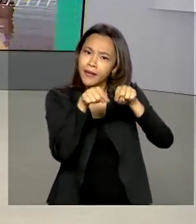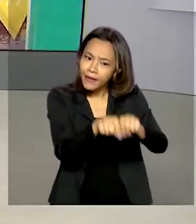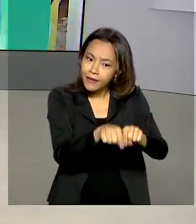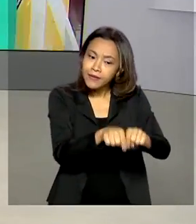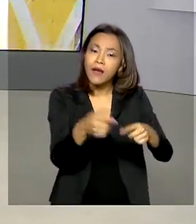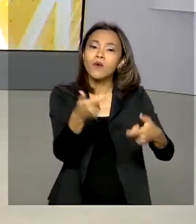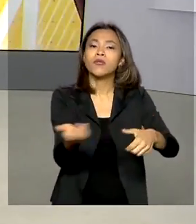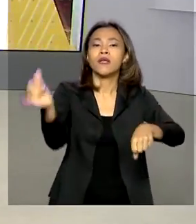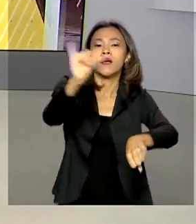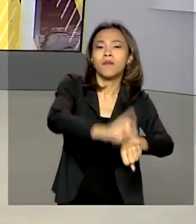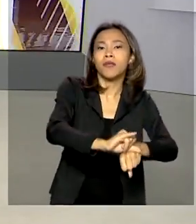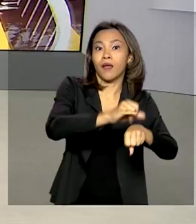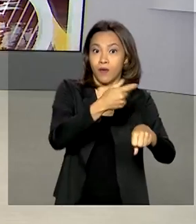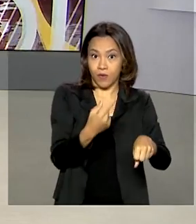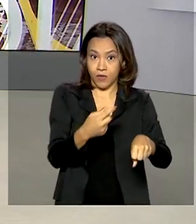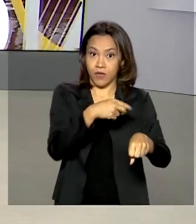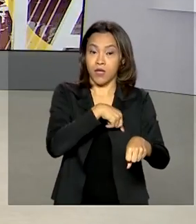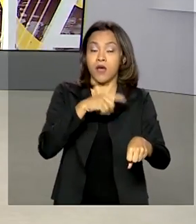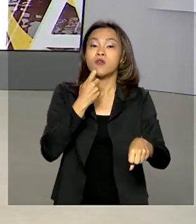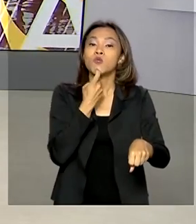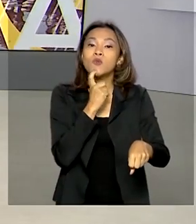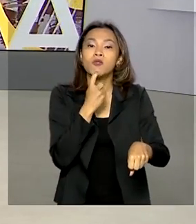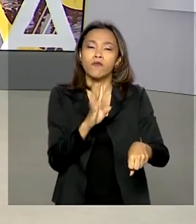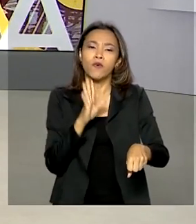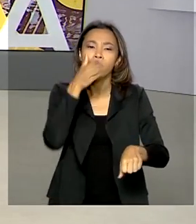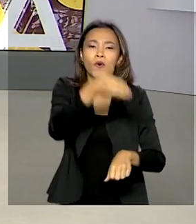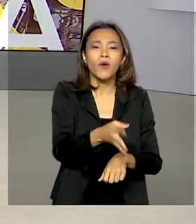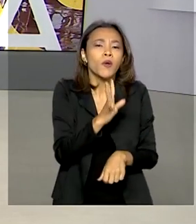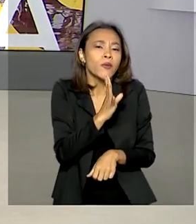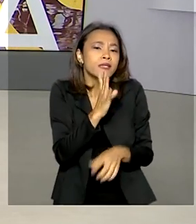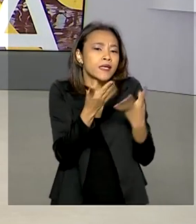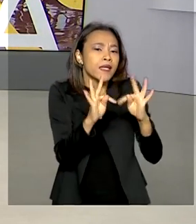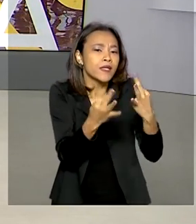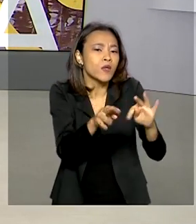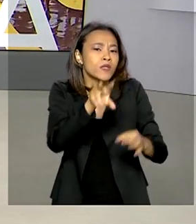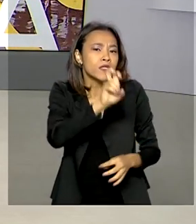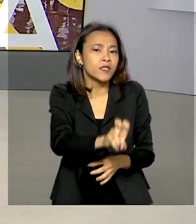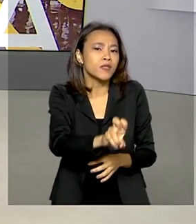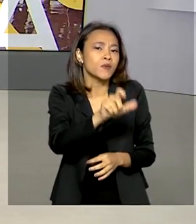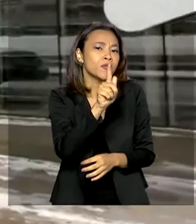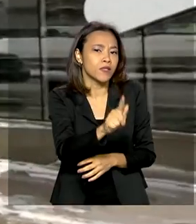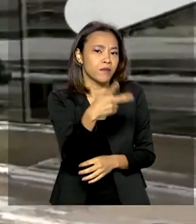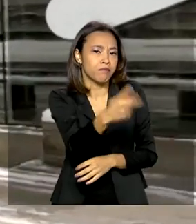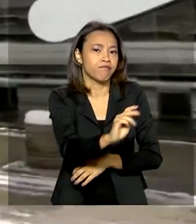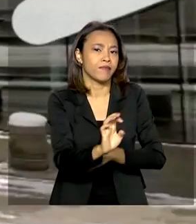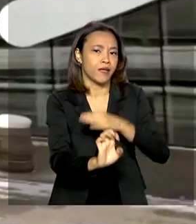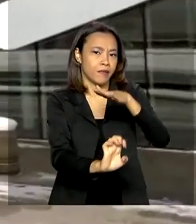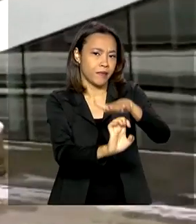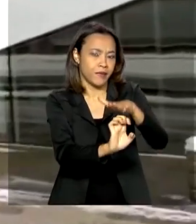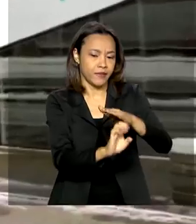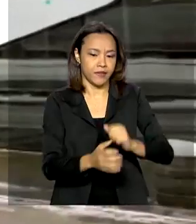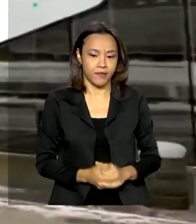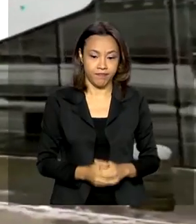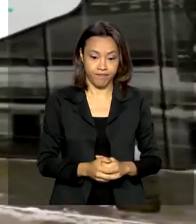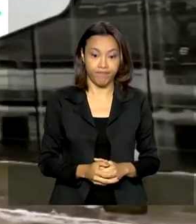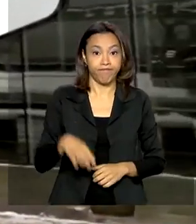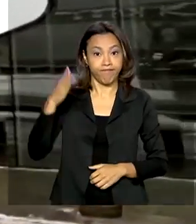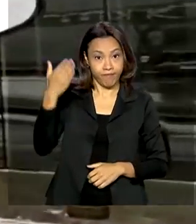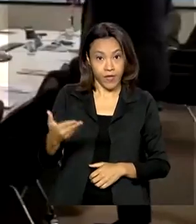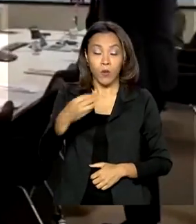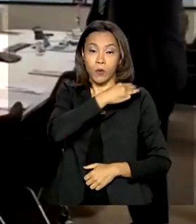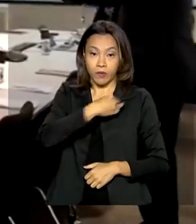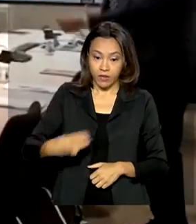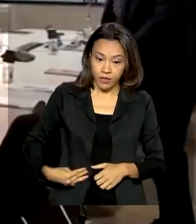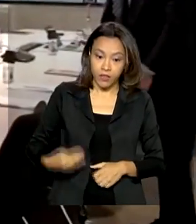Suécia. Ele foi conhecer a tecnologia 5G desenvolvida pela empresa. Fábio Faria e a comitiva